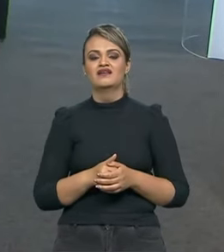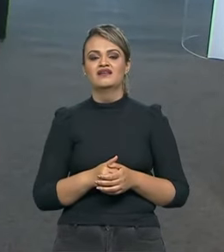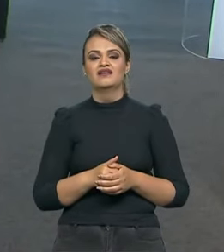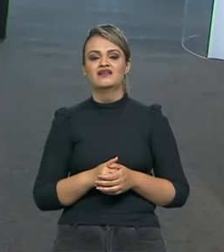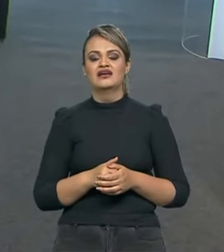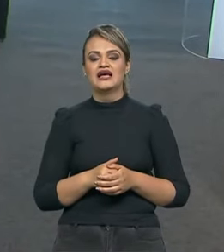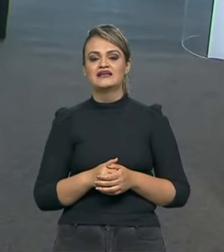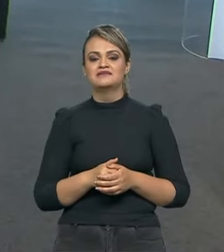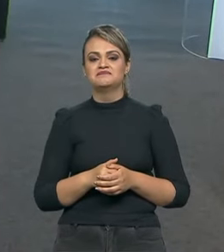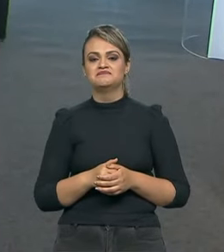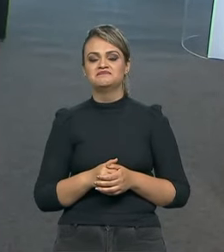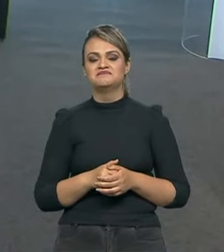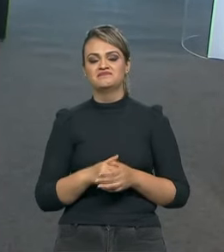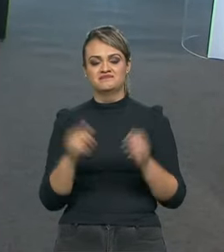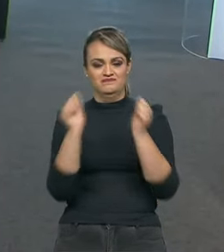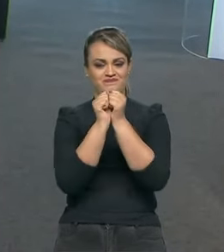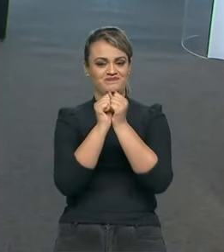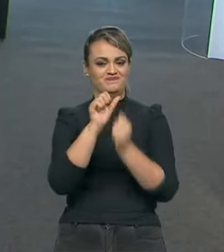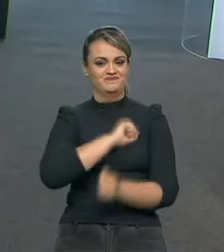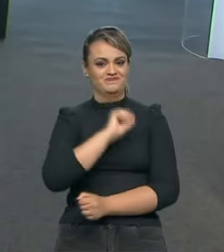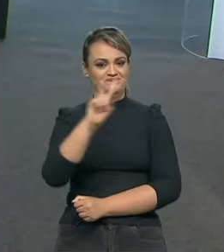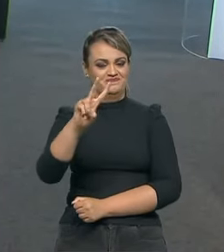E... Tamo junto.